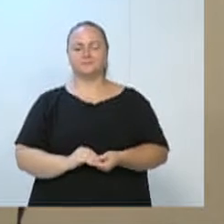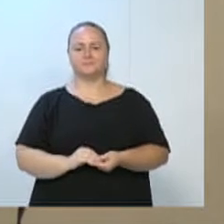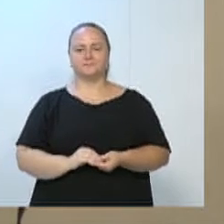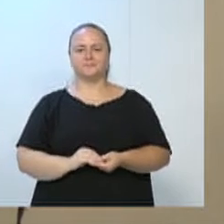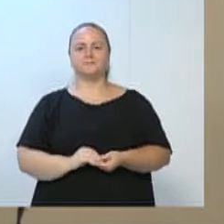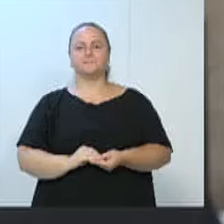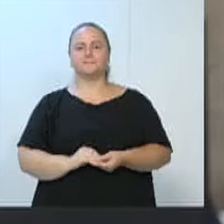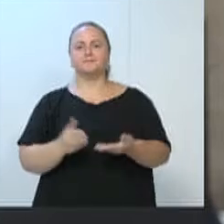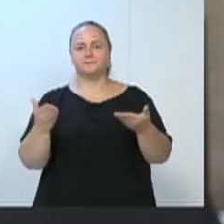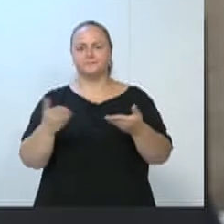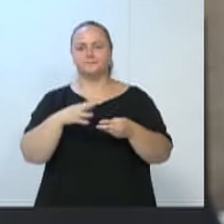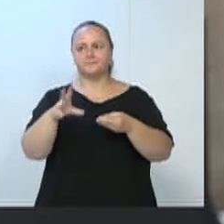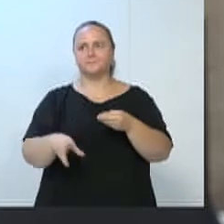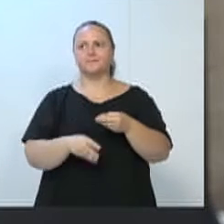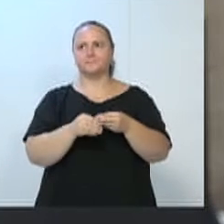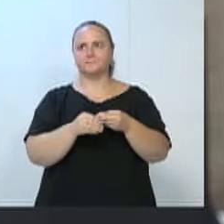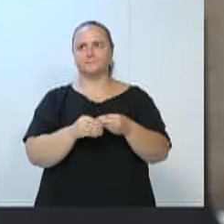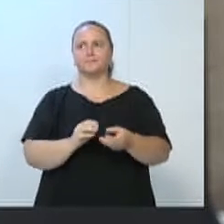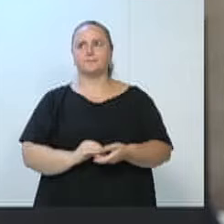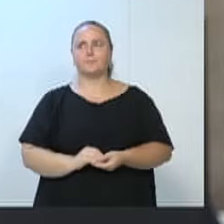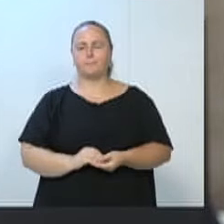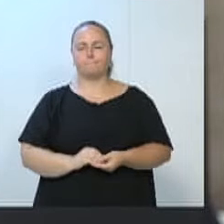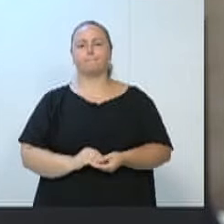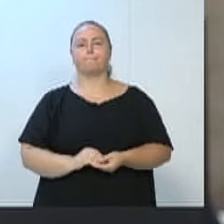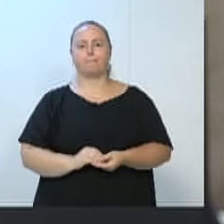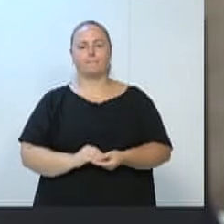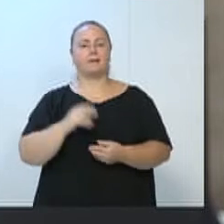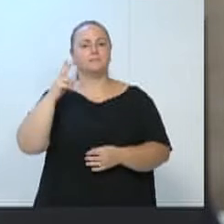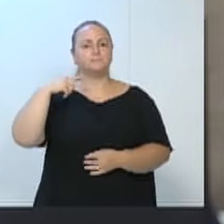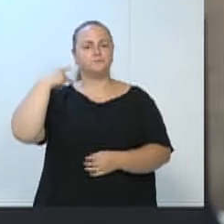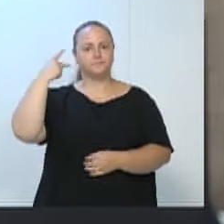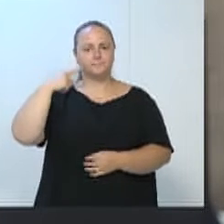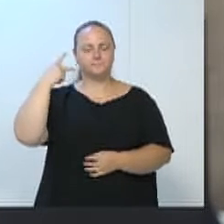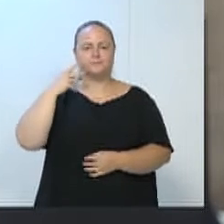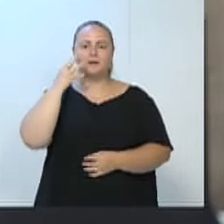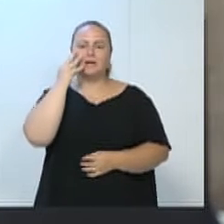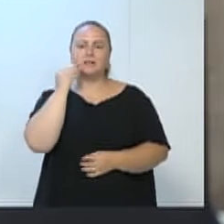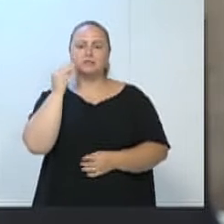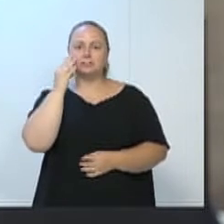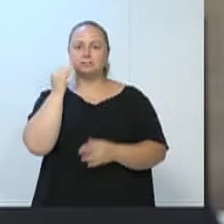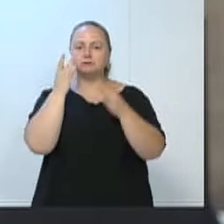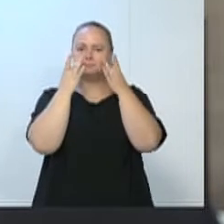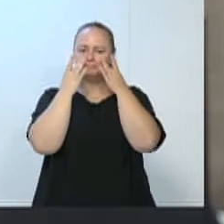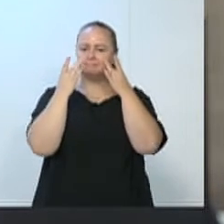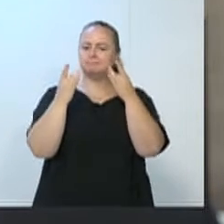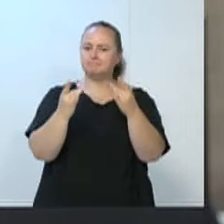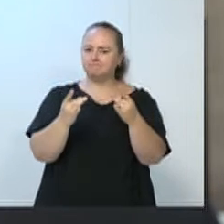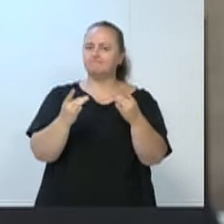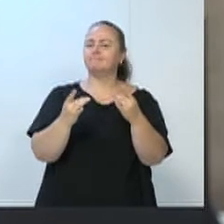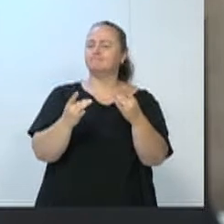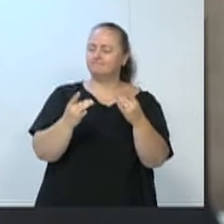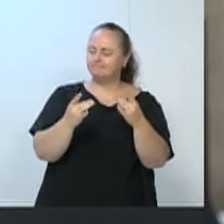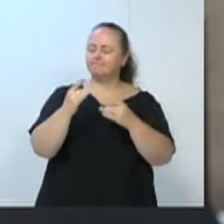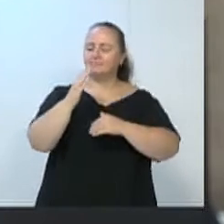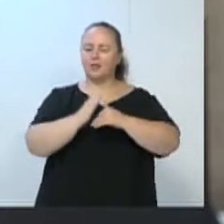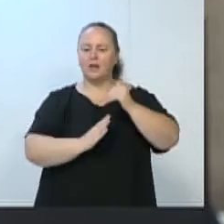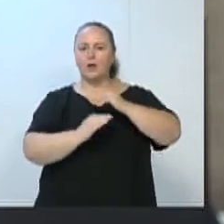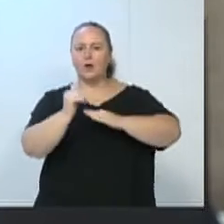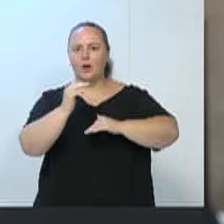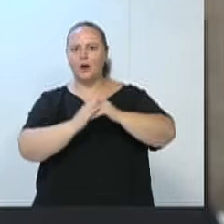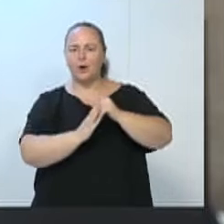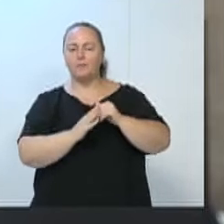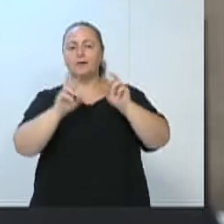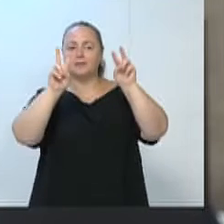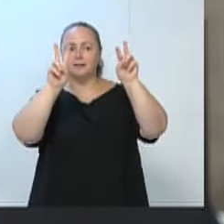concedida. Vereador Gilson, professor Gilson, muito atento com relação a essas obras, trazendo temas